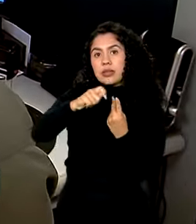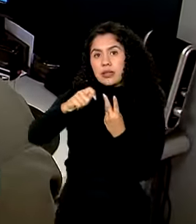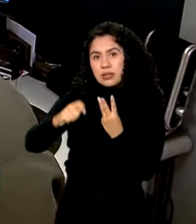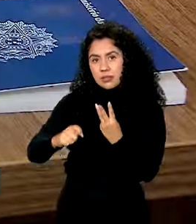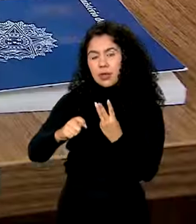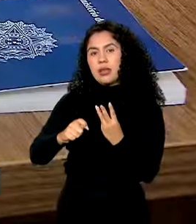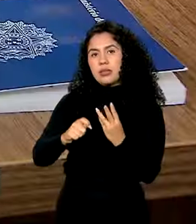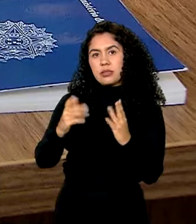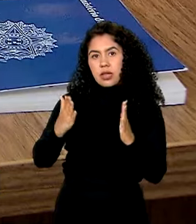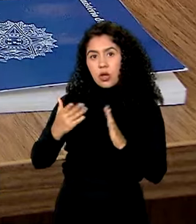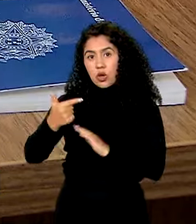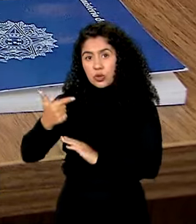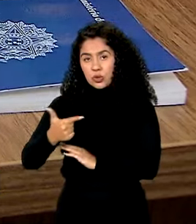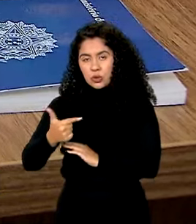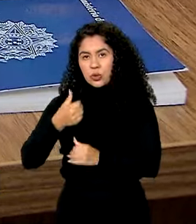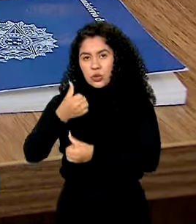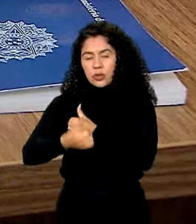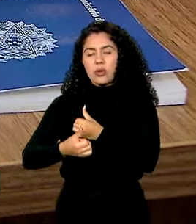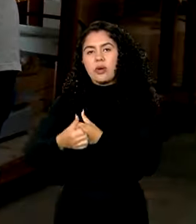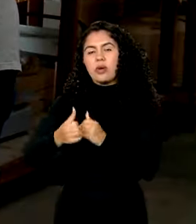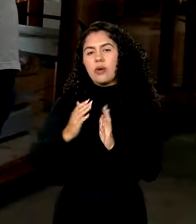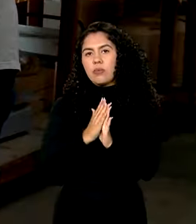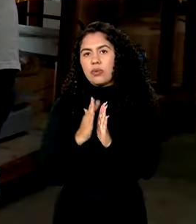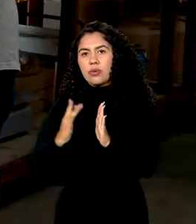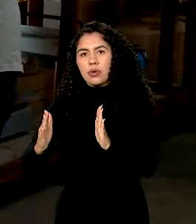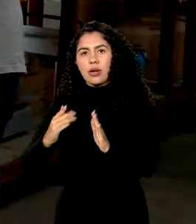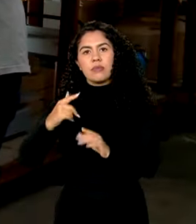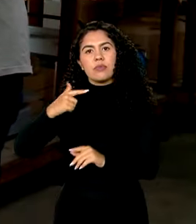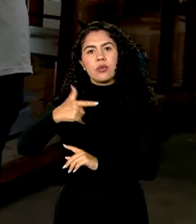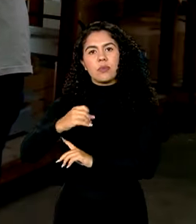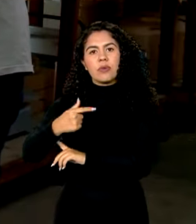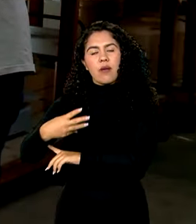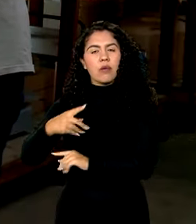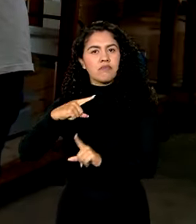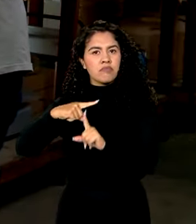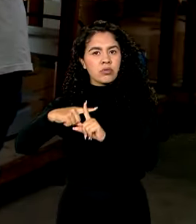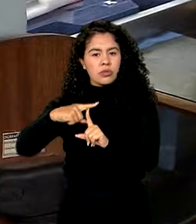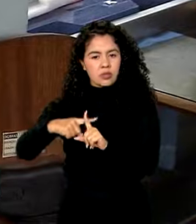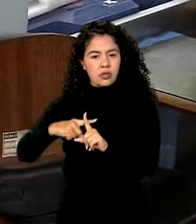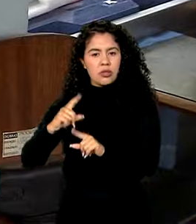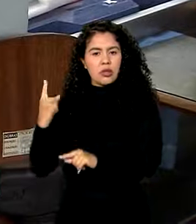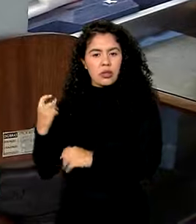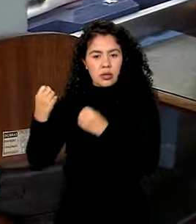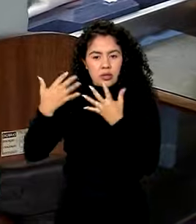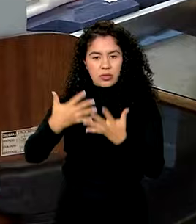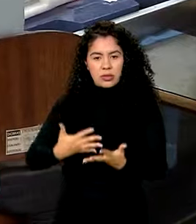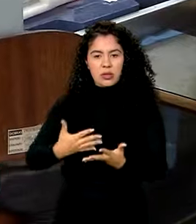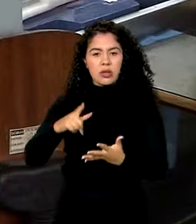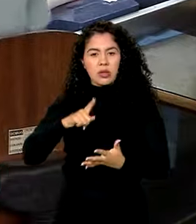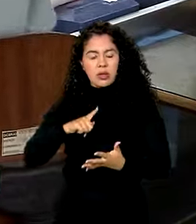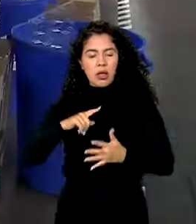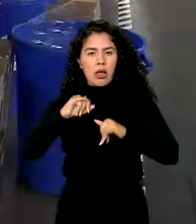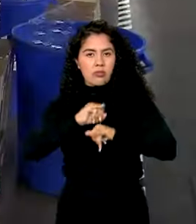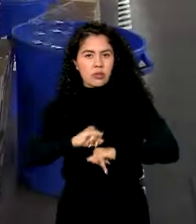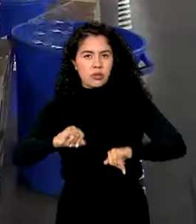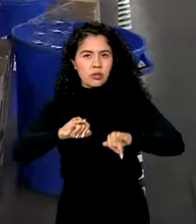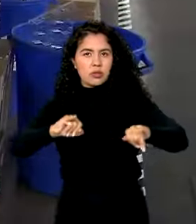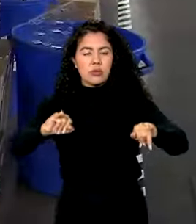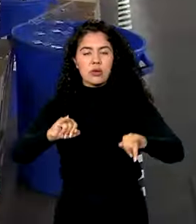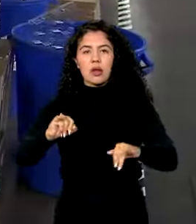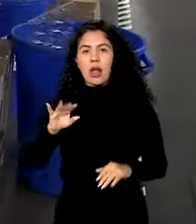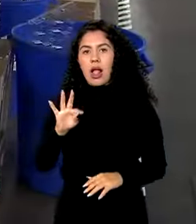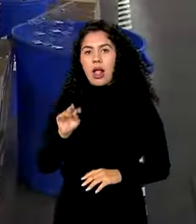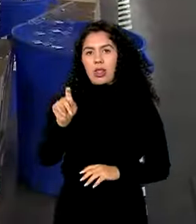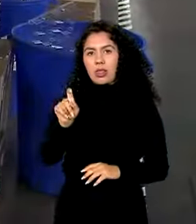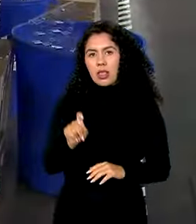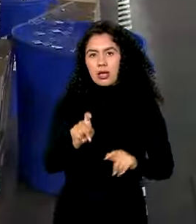foi positivo para quem estava buscando emprego. Segundo a Pesquisa Nacional por Amostra de Domicílios Contínua, a taxa de